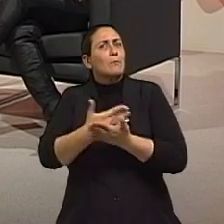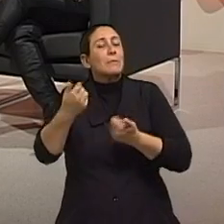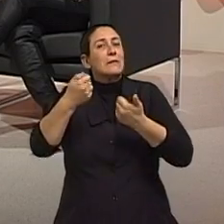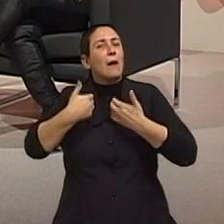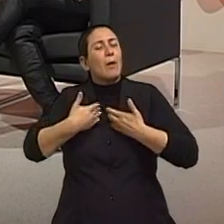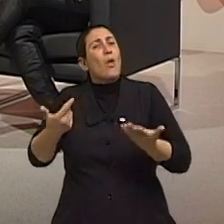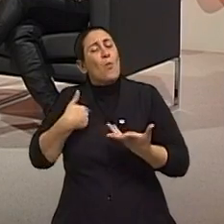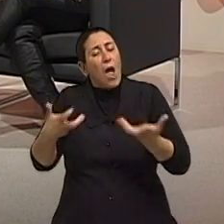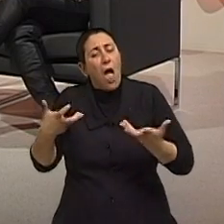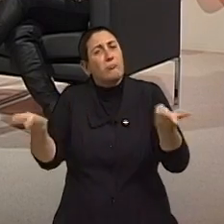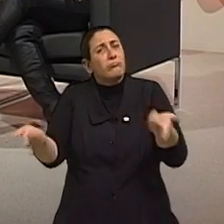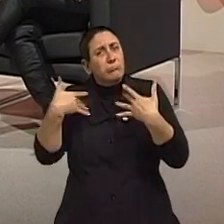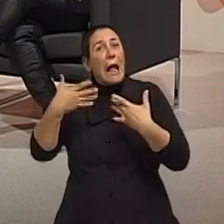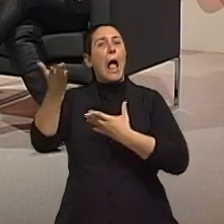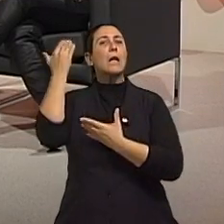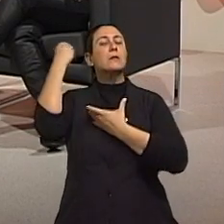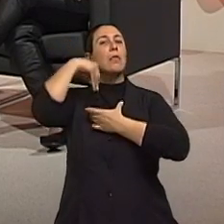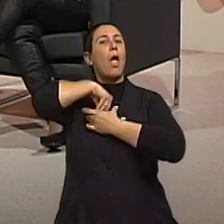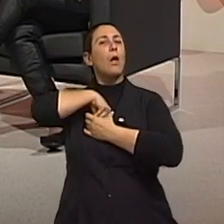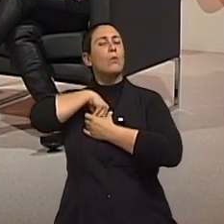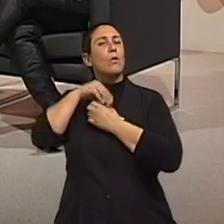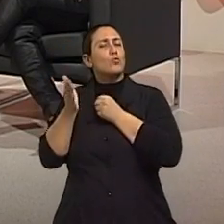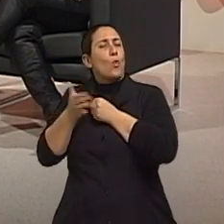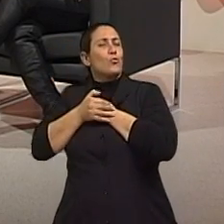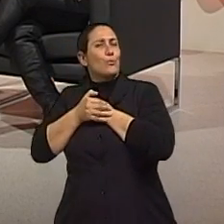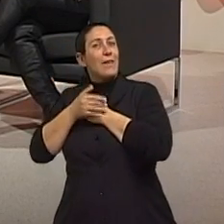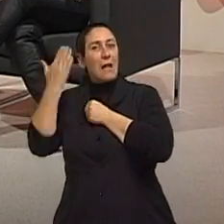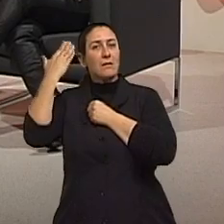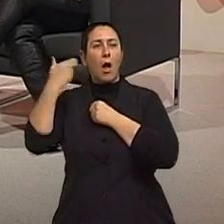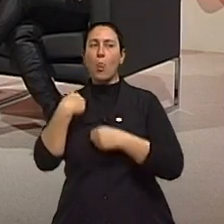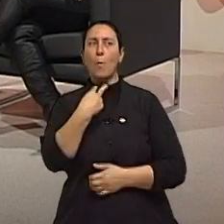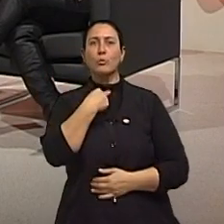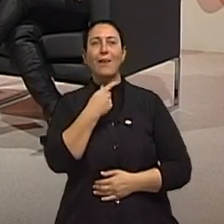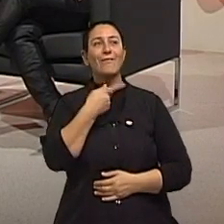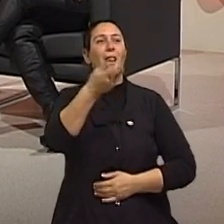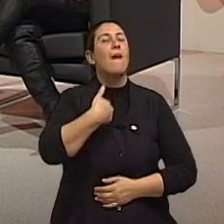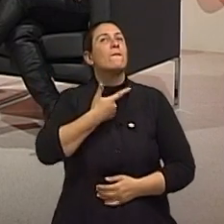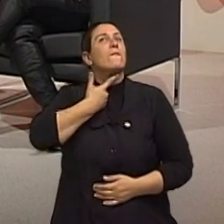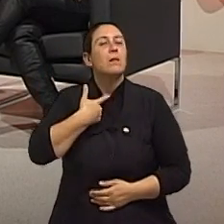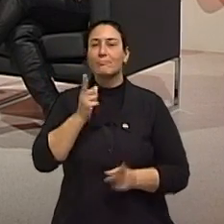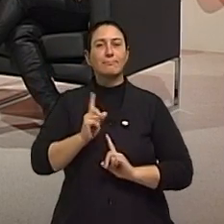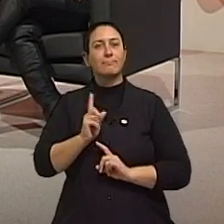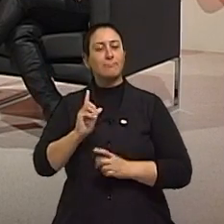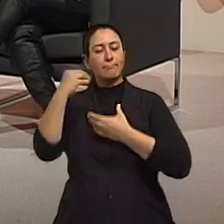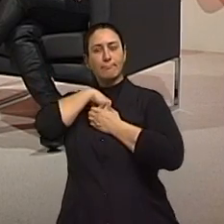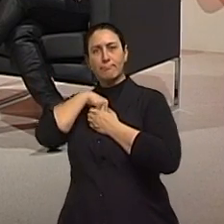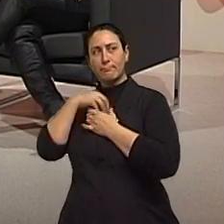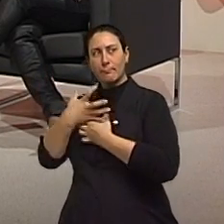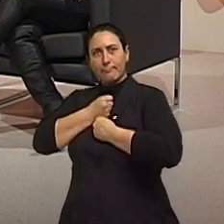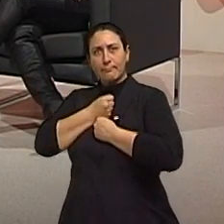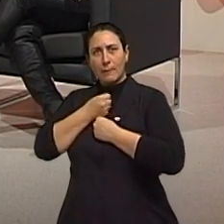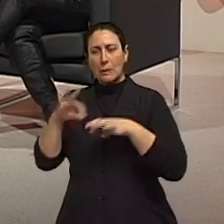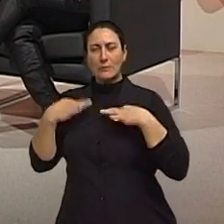a despertar o que já estava adormecido. Exato. Esse desejo de ter desejo é o primeiro alerta. Com certeza. E aí chega lá para